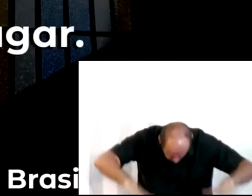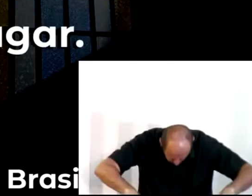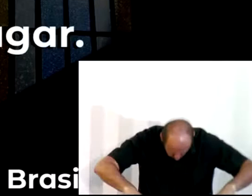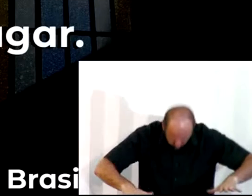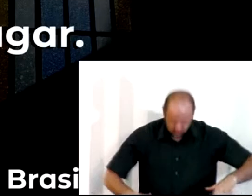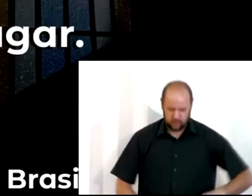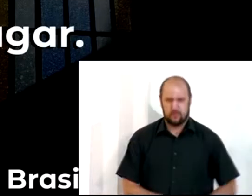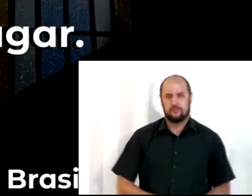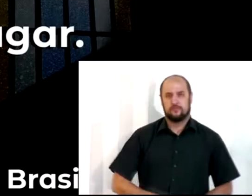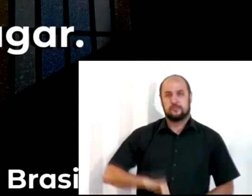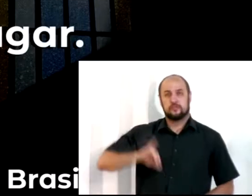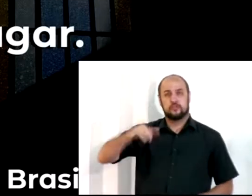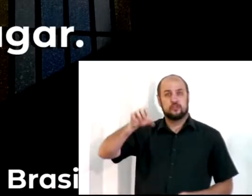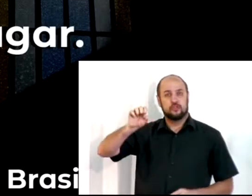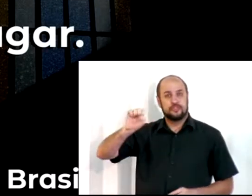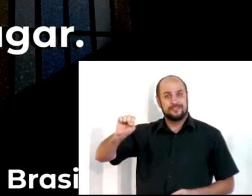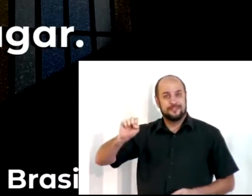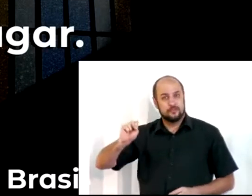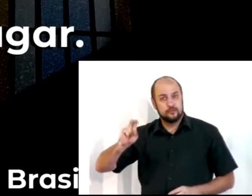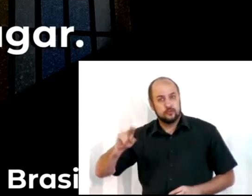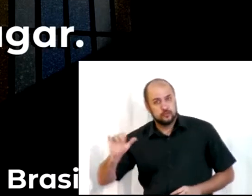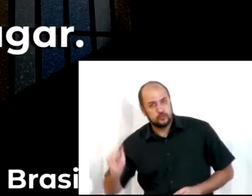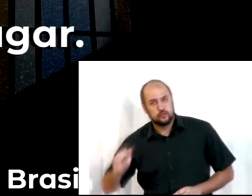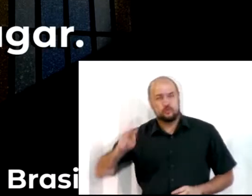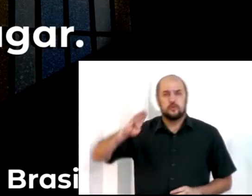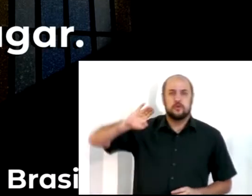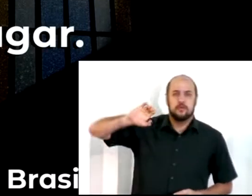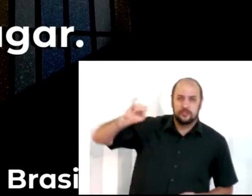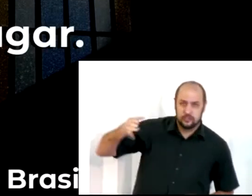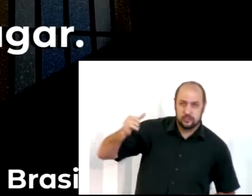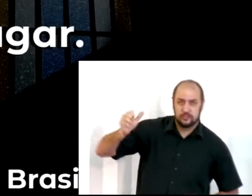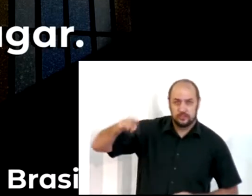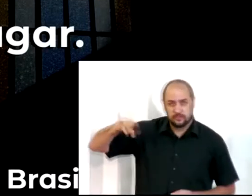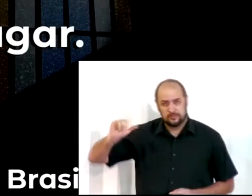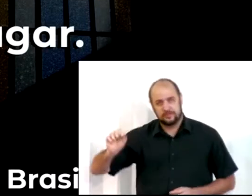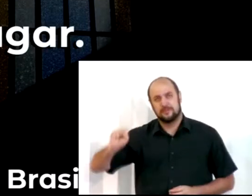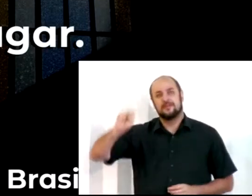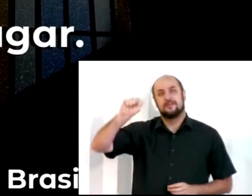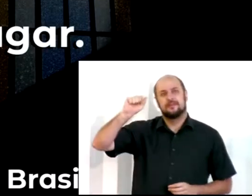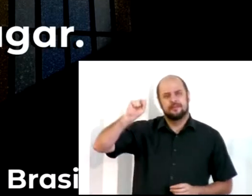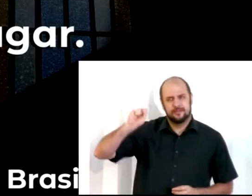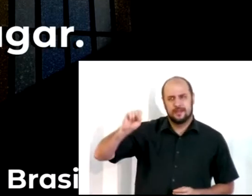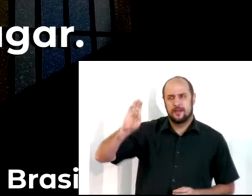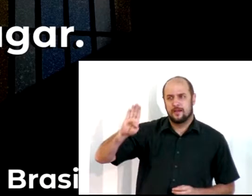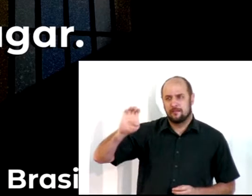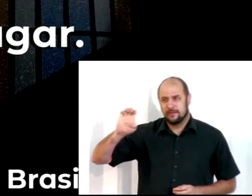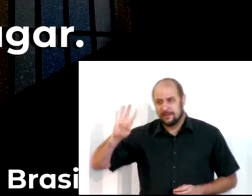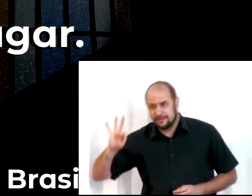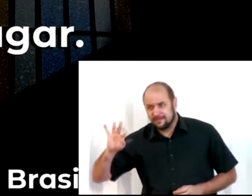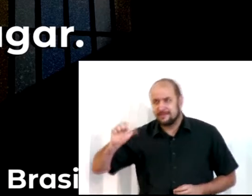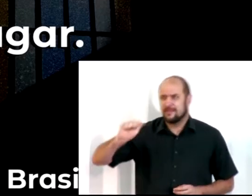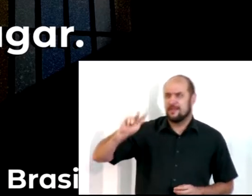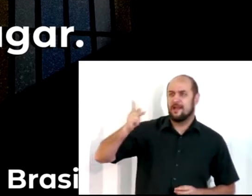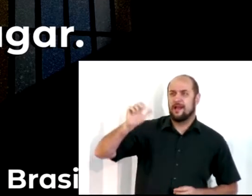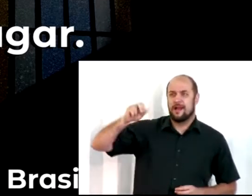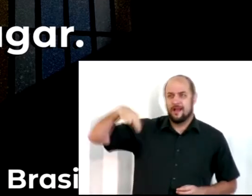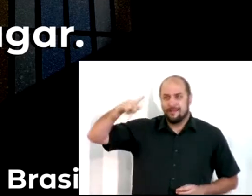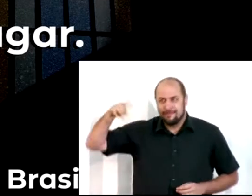Jesua, Bani, Serebias, Jamim, Acubi, Sabetai, Odias, Maaséas, Quelita,